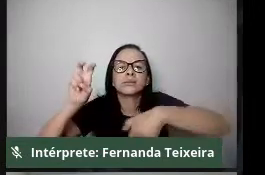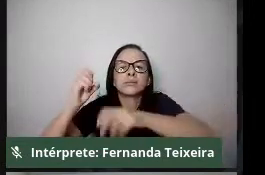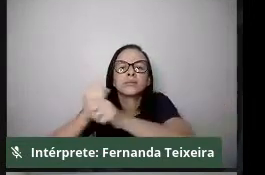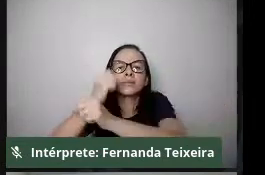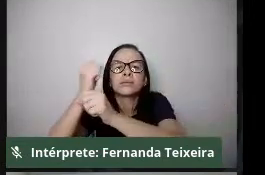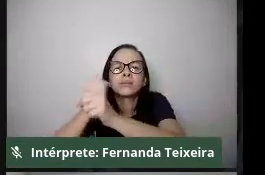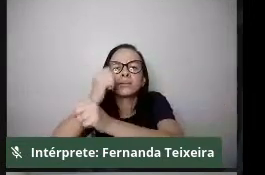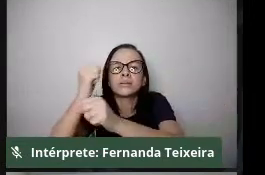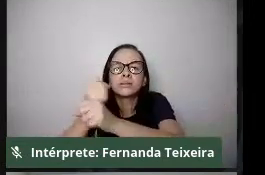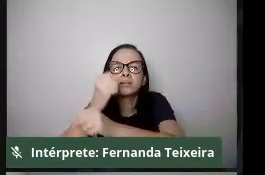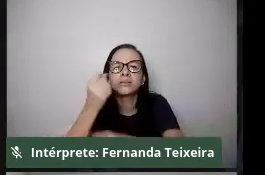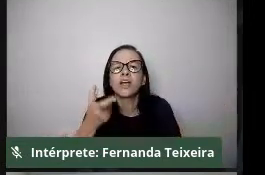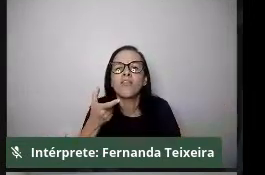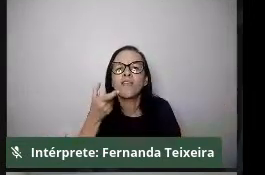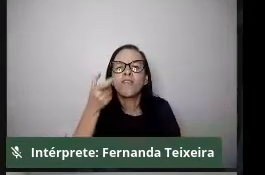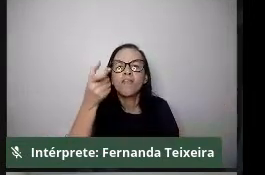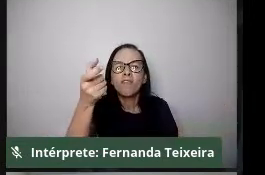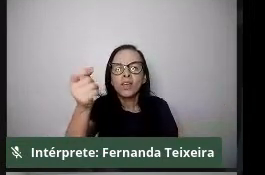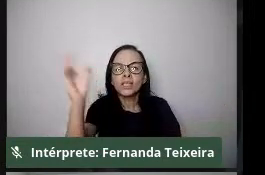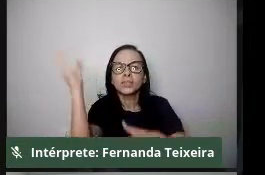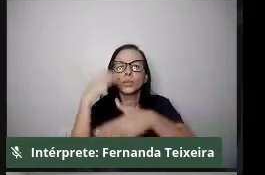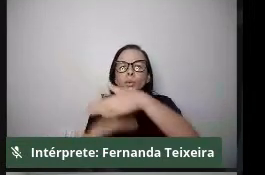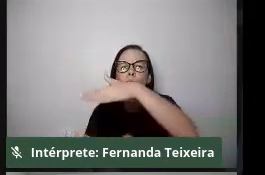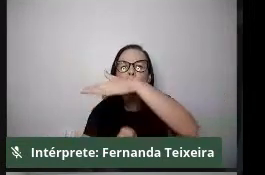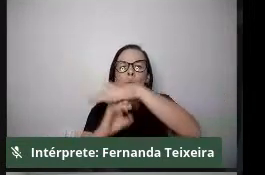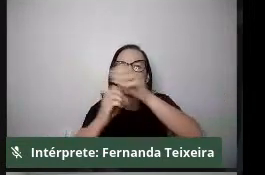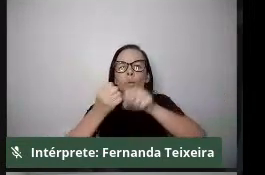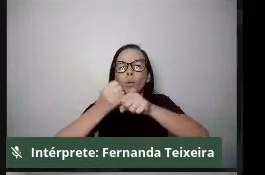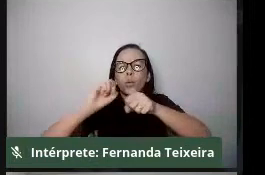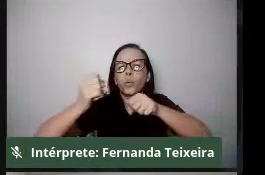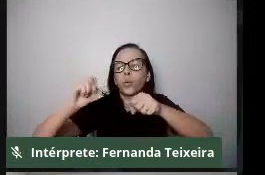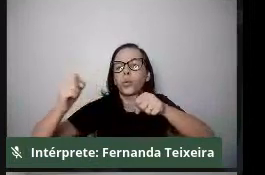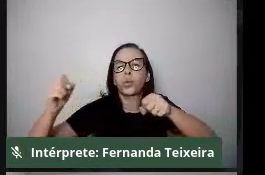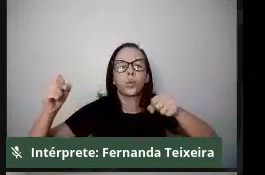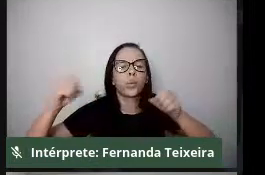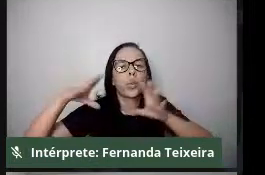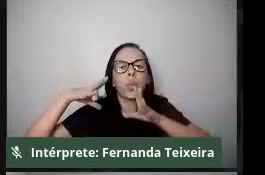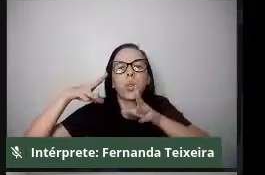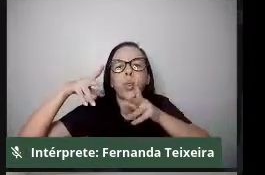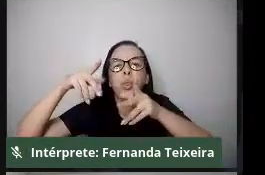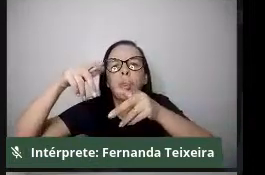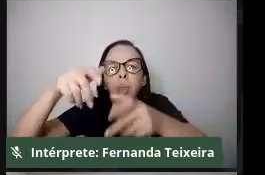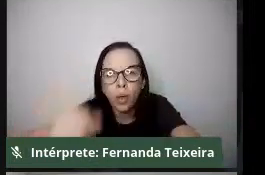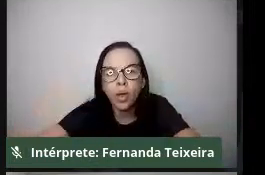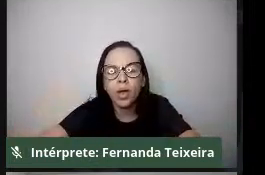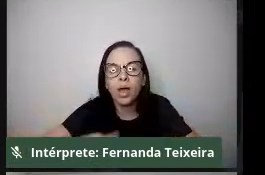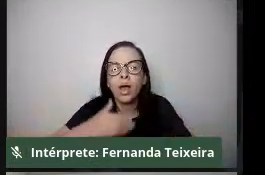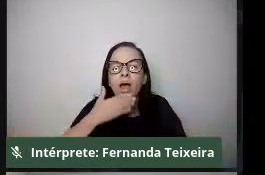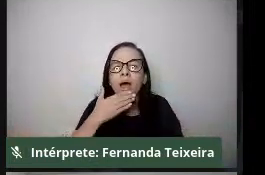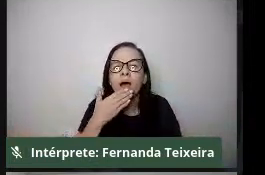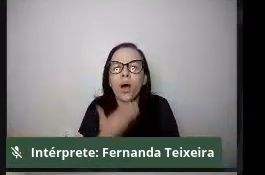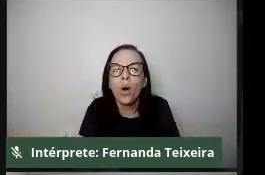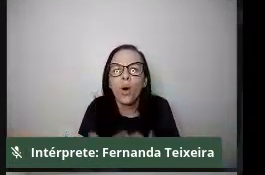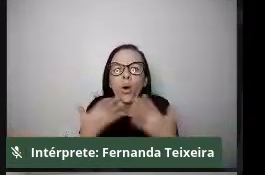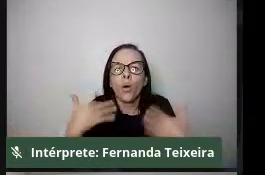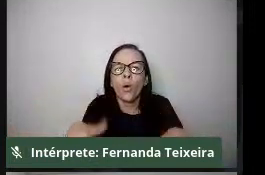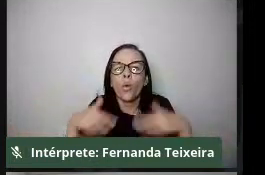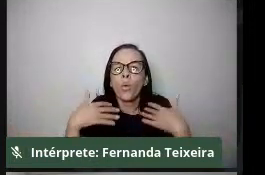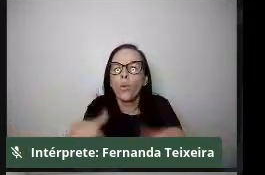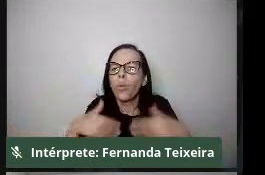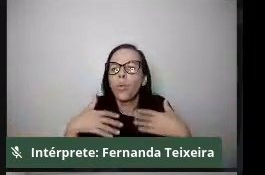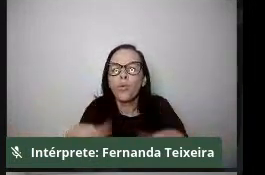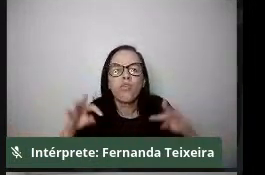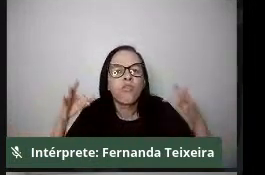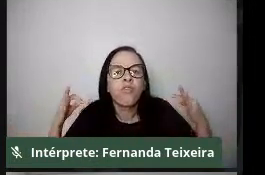20 grandes empresas mundiais detiveram 2 milhões de hectares no solo brasileiro, seja, as 20 empresas, né, entre a Bunge, a